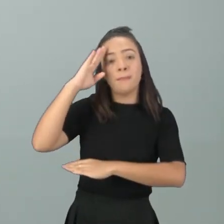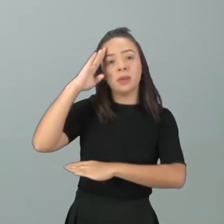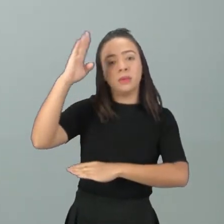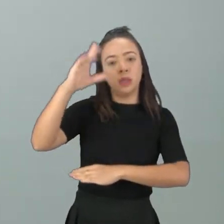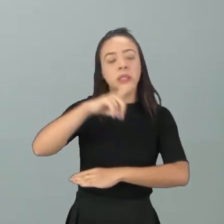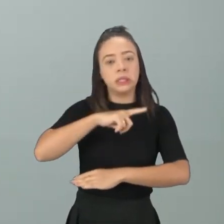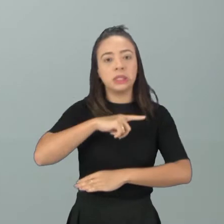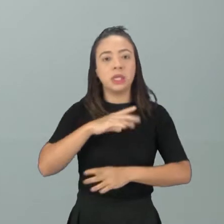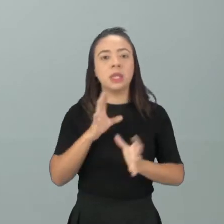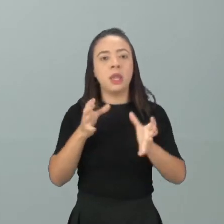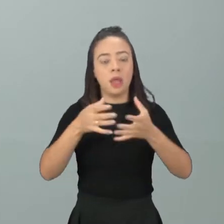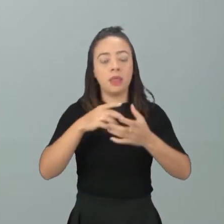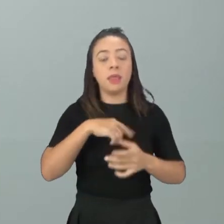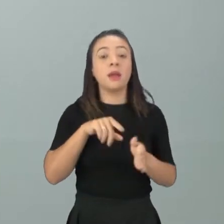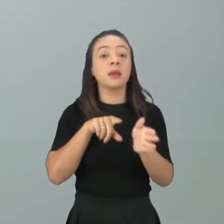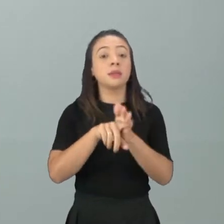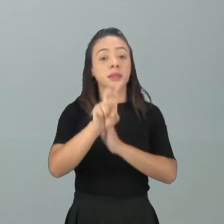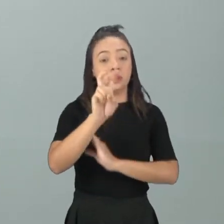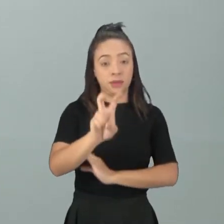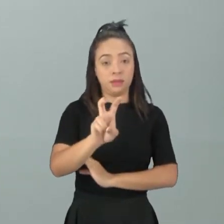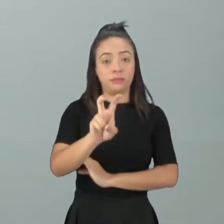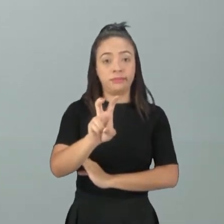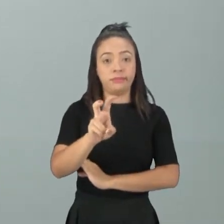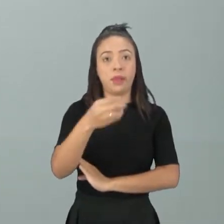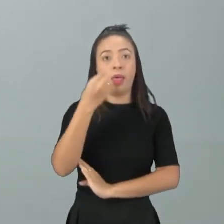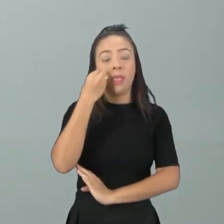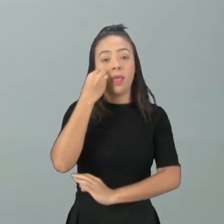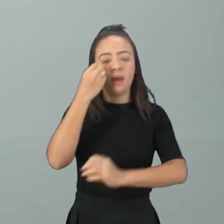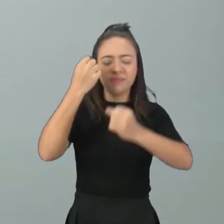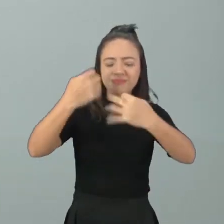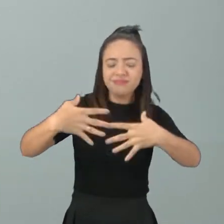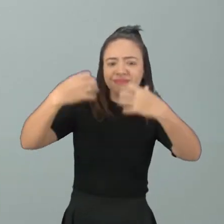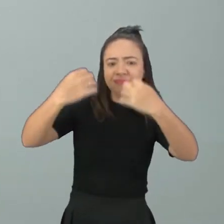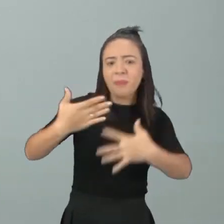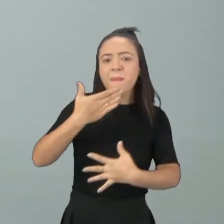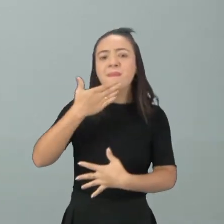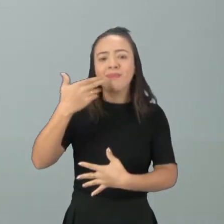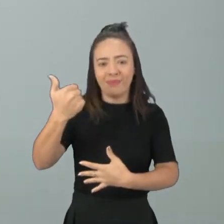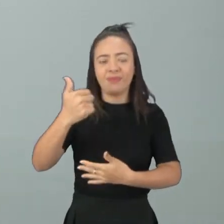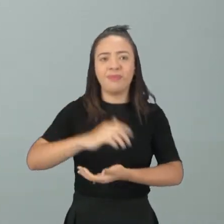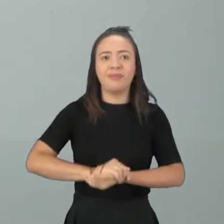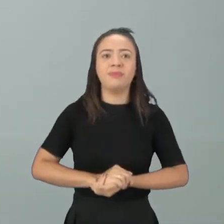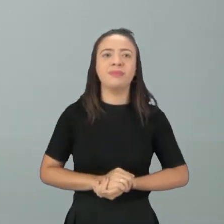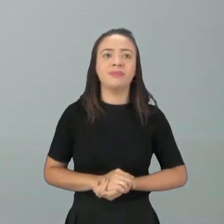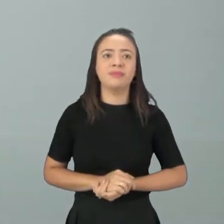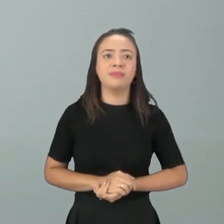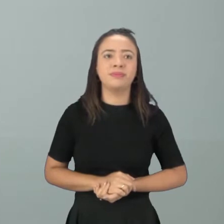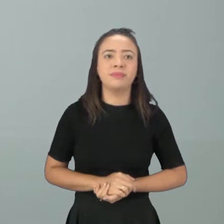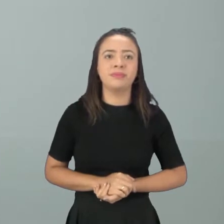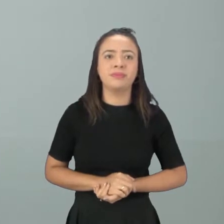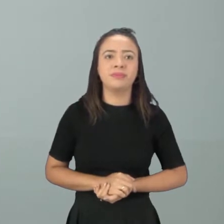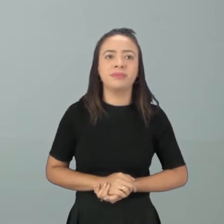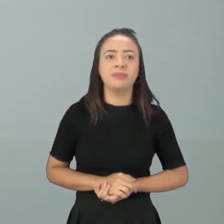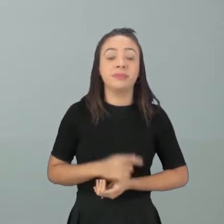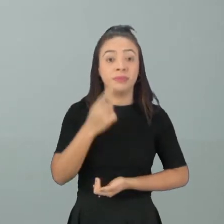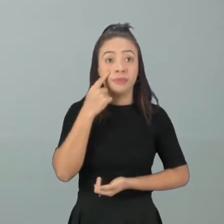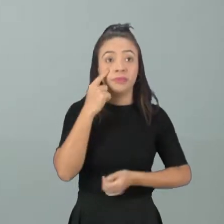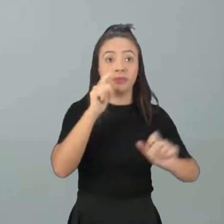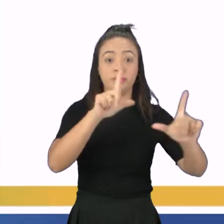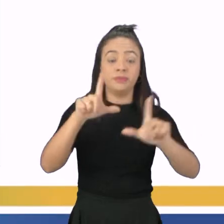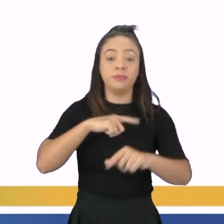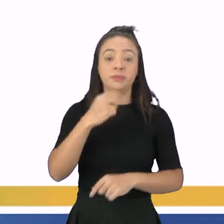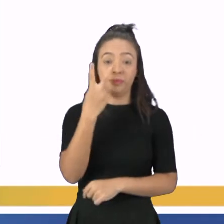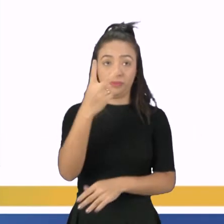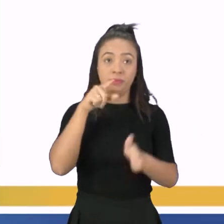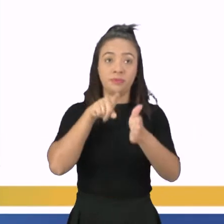sistema. São cinco questões e a gente vai tentar explorar ao máximo cada questão. Vamos lá? Aí na telinha vocês têm